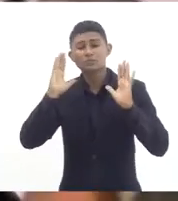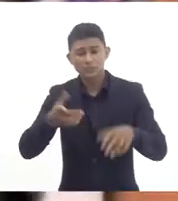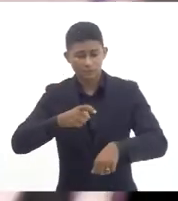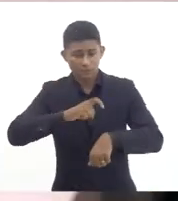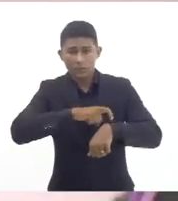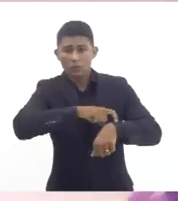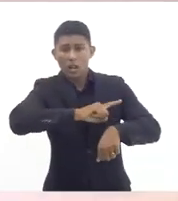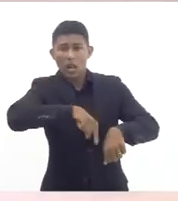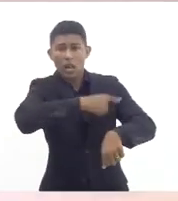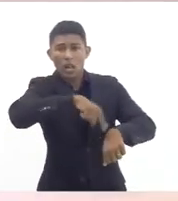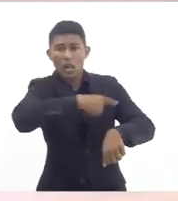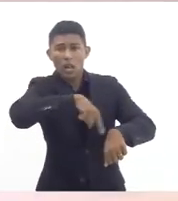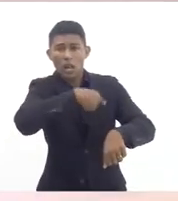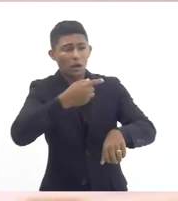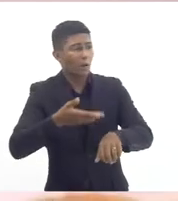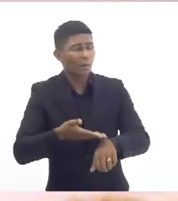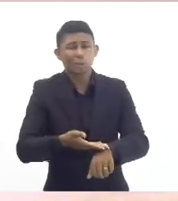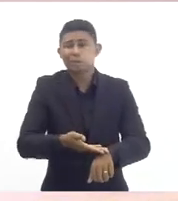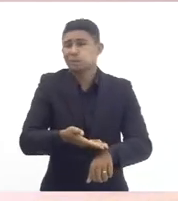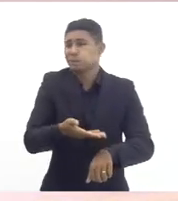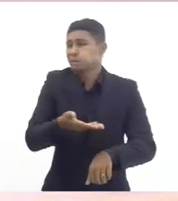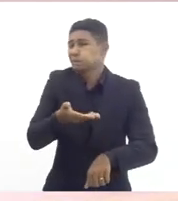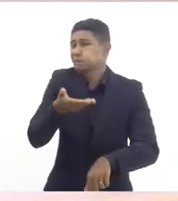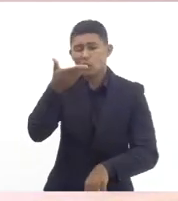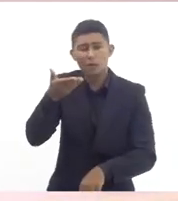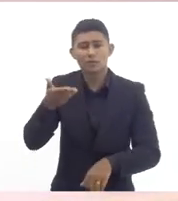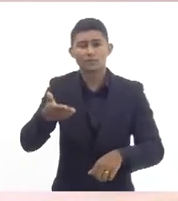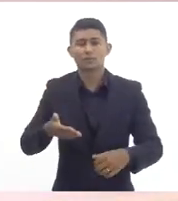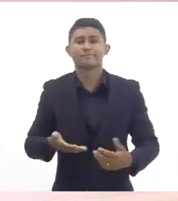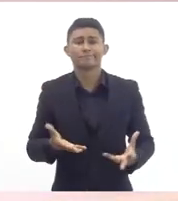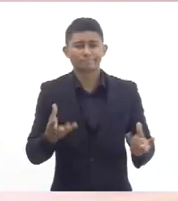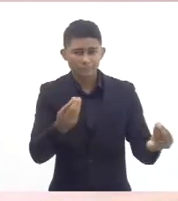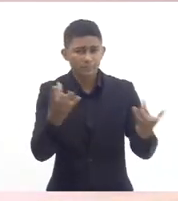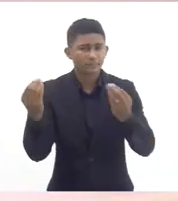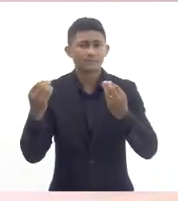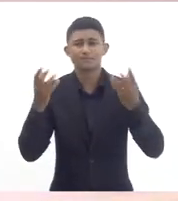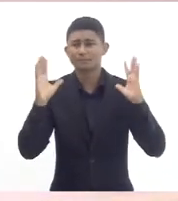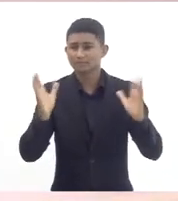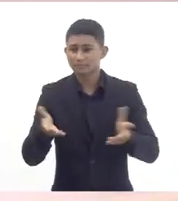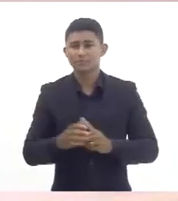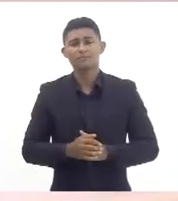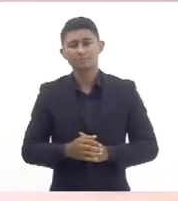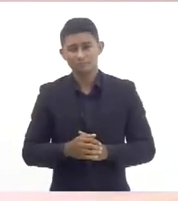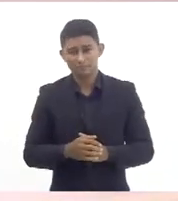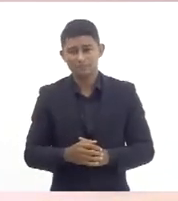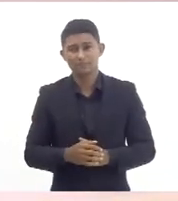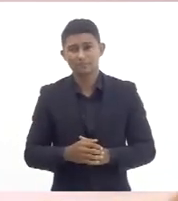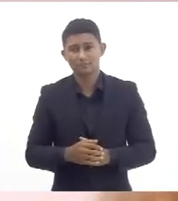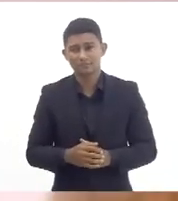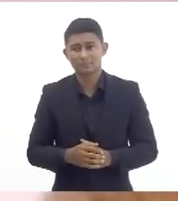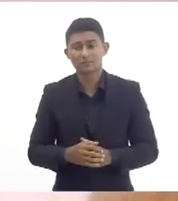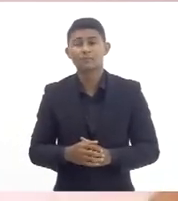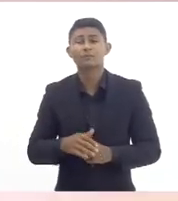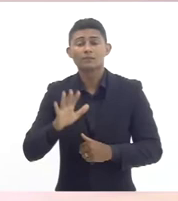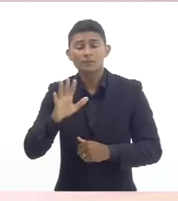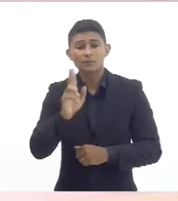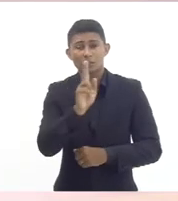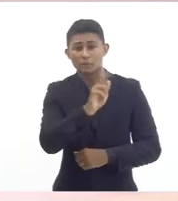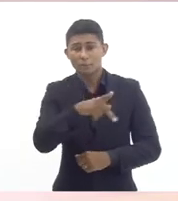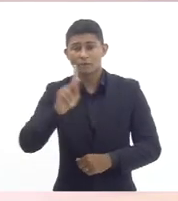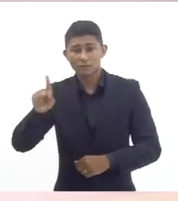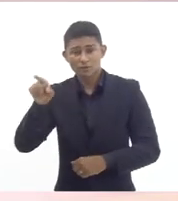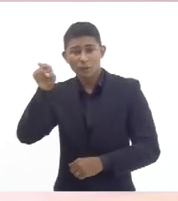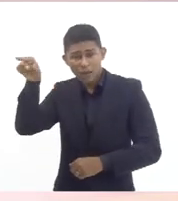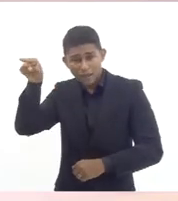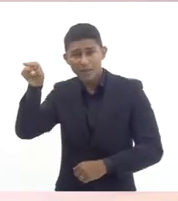de direito estabelecida para que estão colaborando com a unidade para que o aluno não